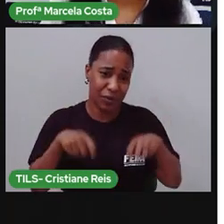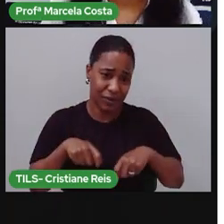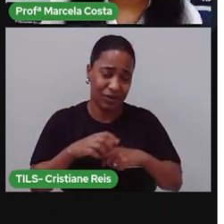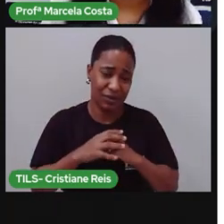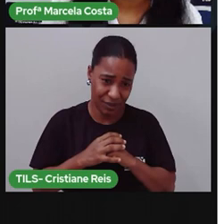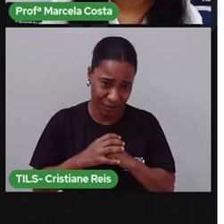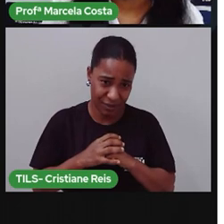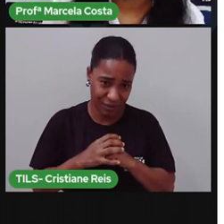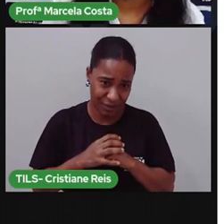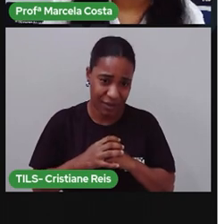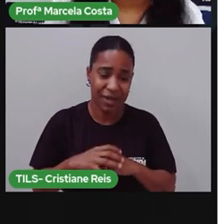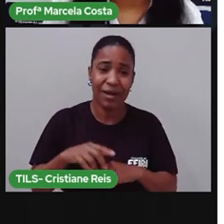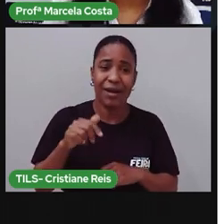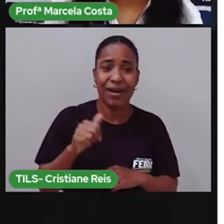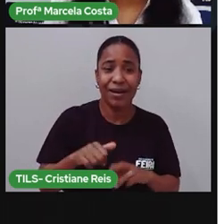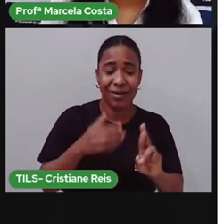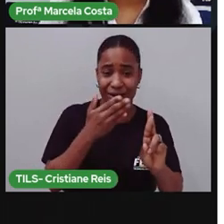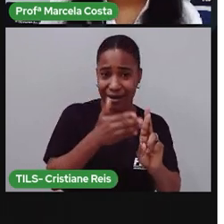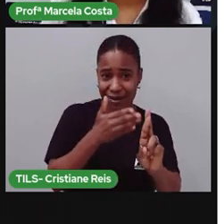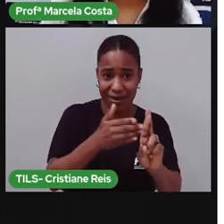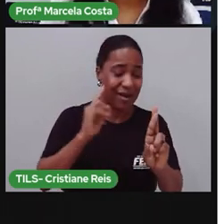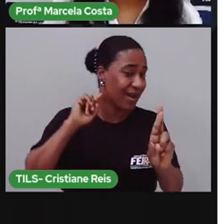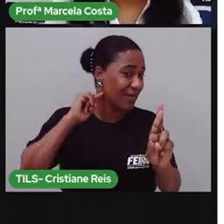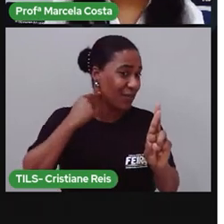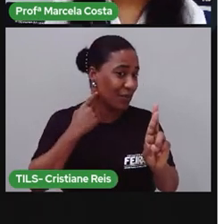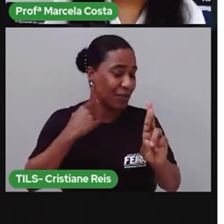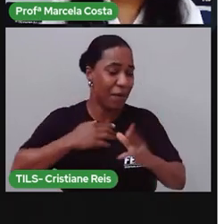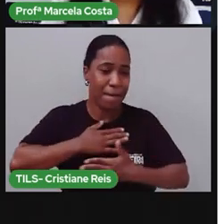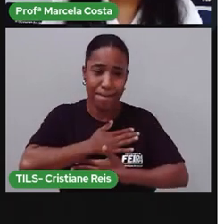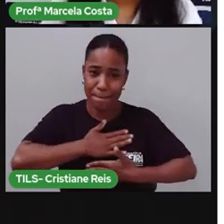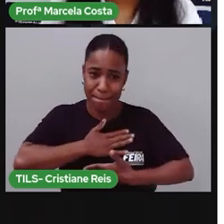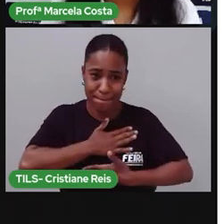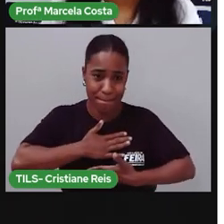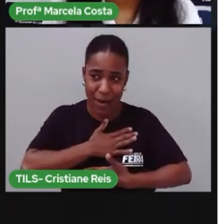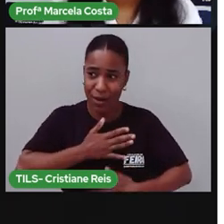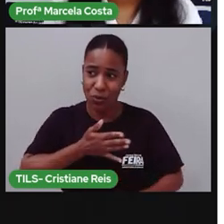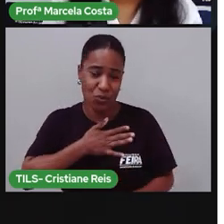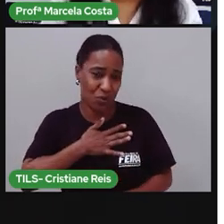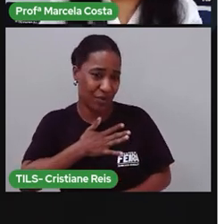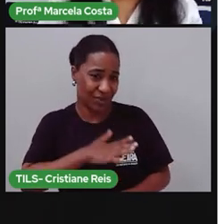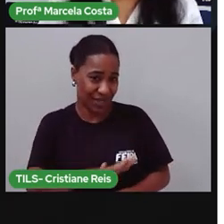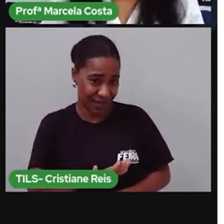Será que esse hábito dela poderia contribuir pra ela ficar doente?